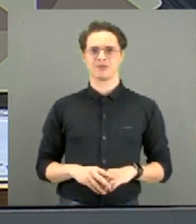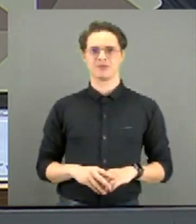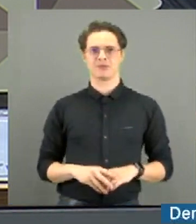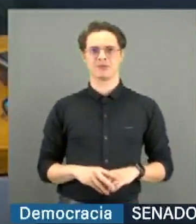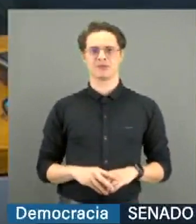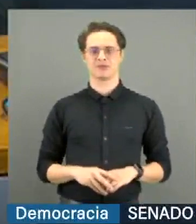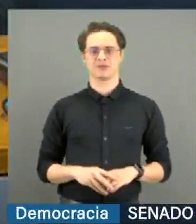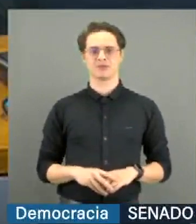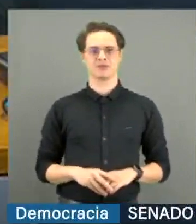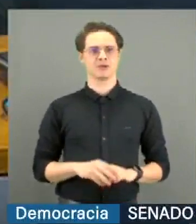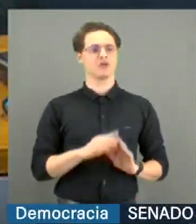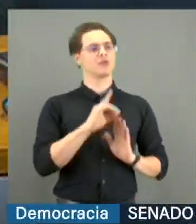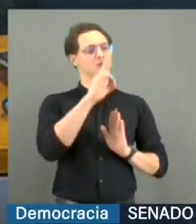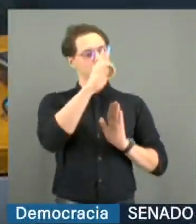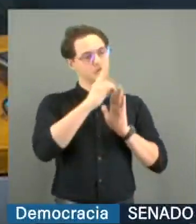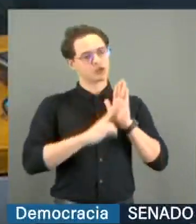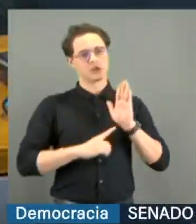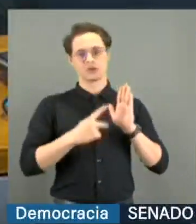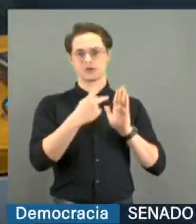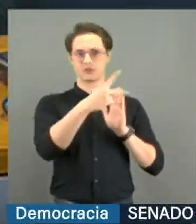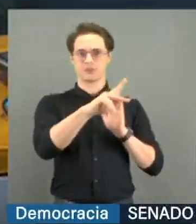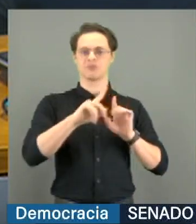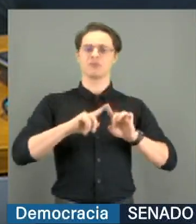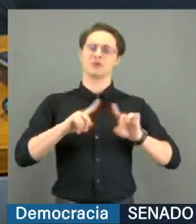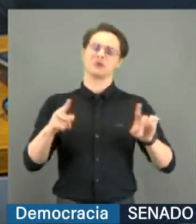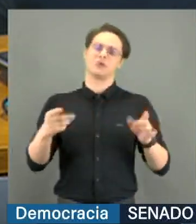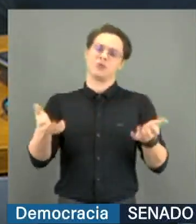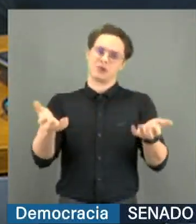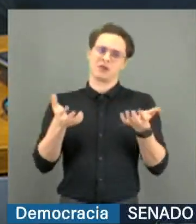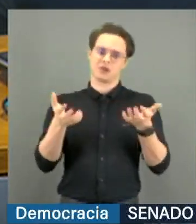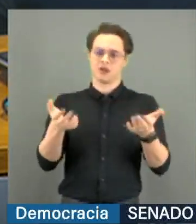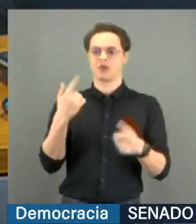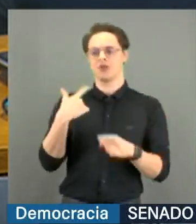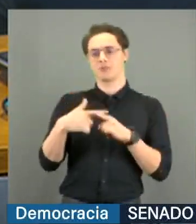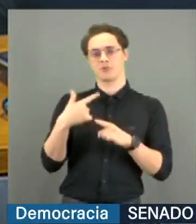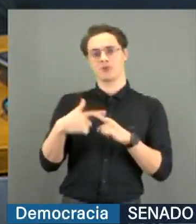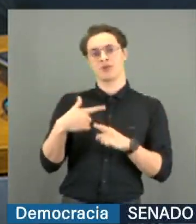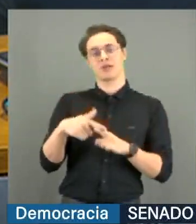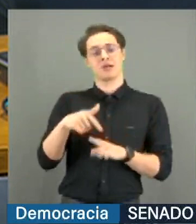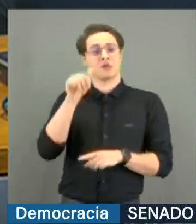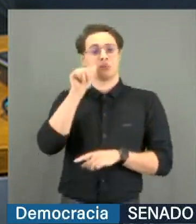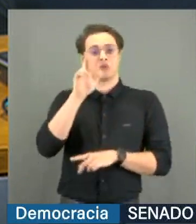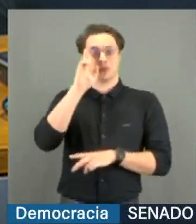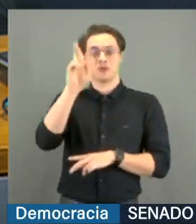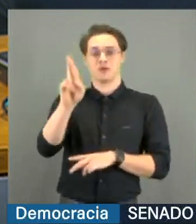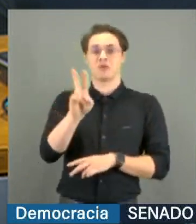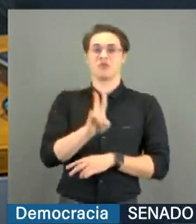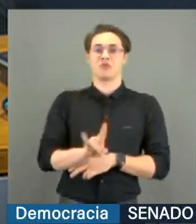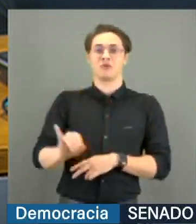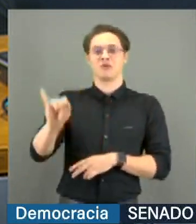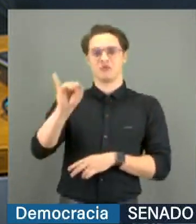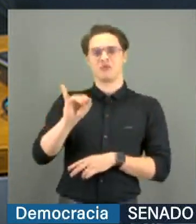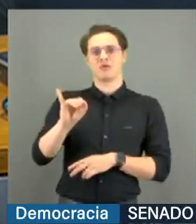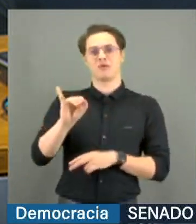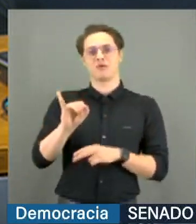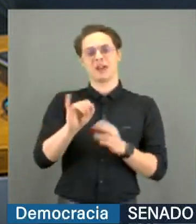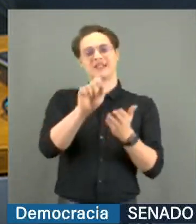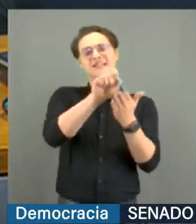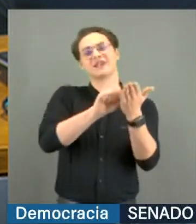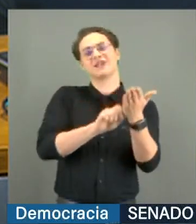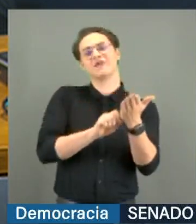É o direito da senhora relatora, mas eu gostaria, porque V. Exª vai exarar o documento final.